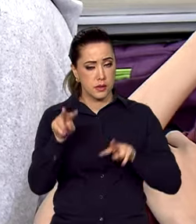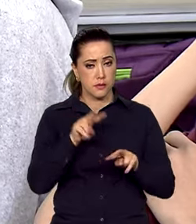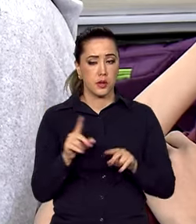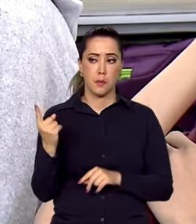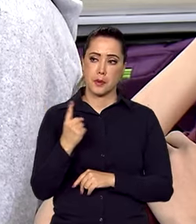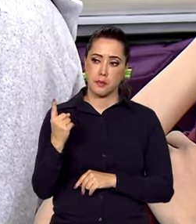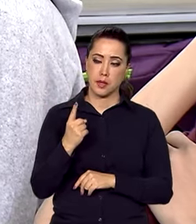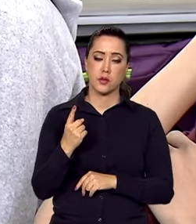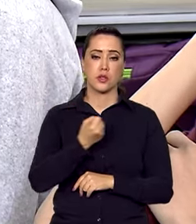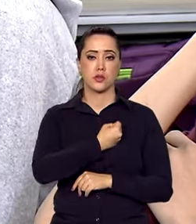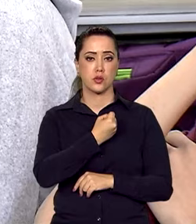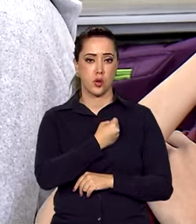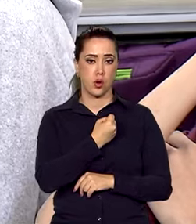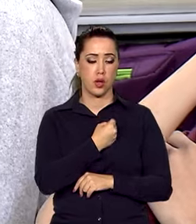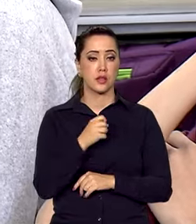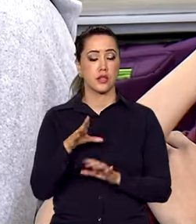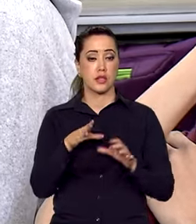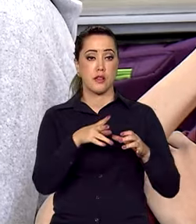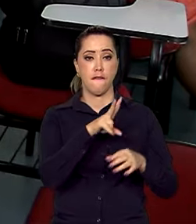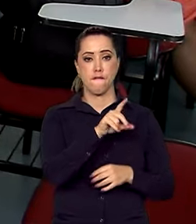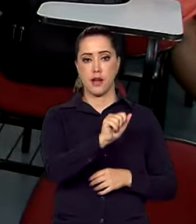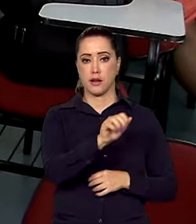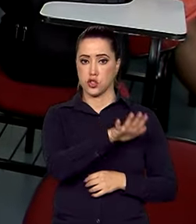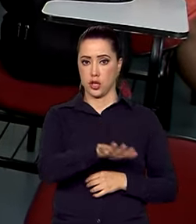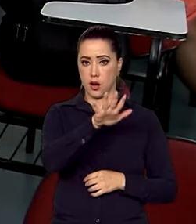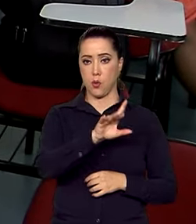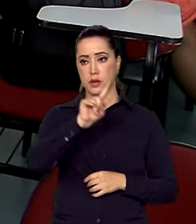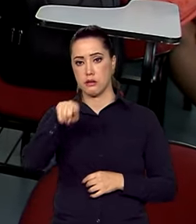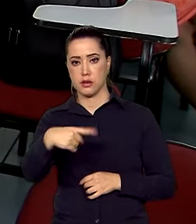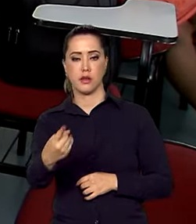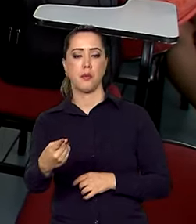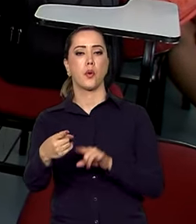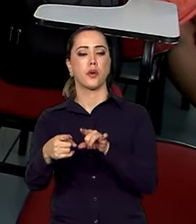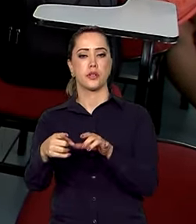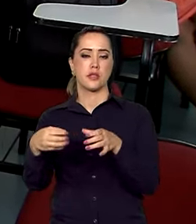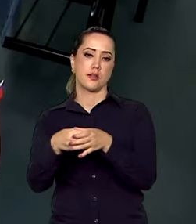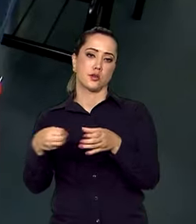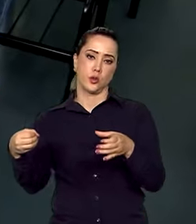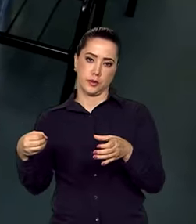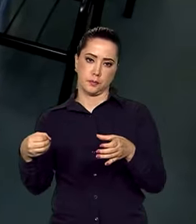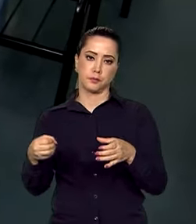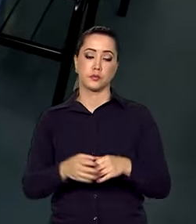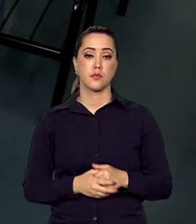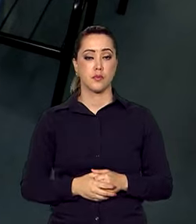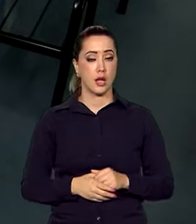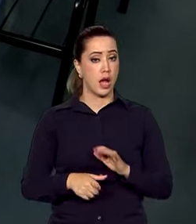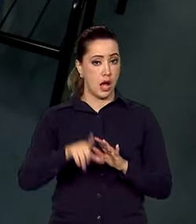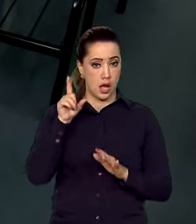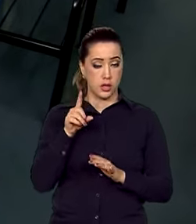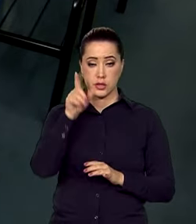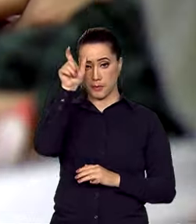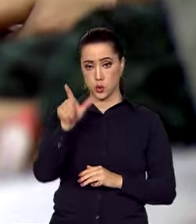primeiro as notas pela ampla concorrência e, só depois, as reservas de vagas para cotas. Antes,